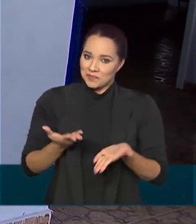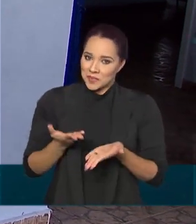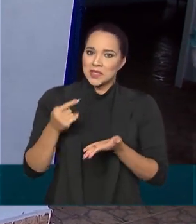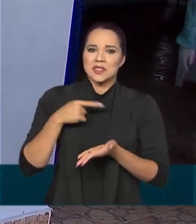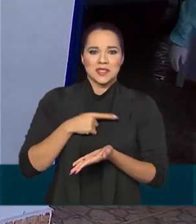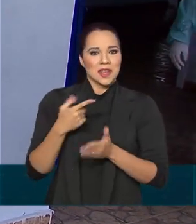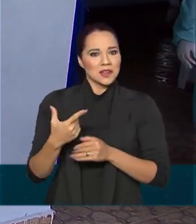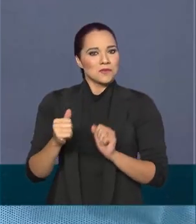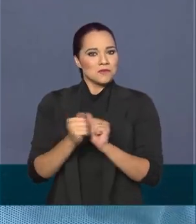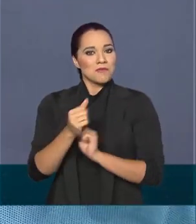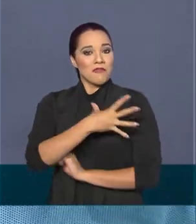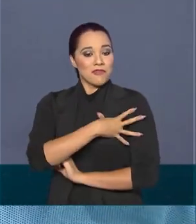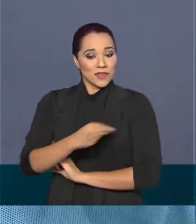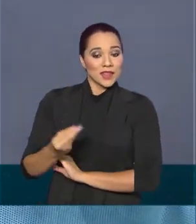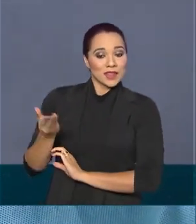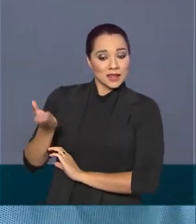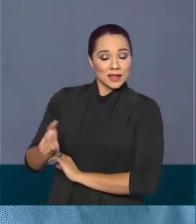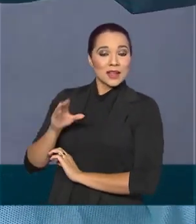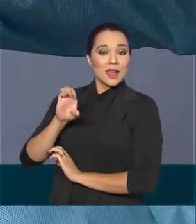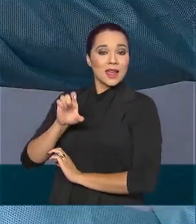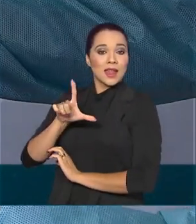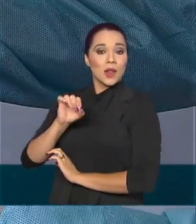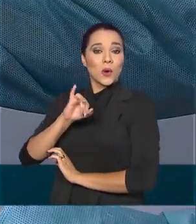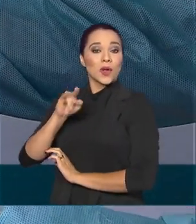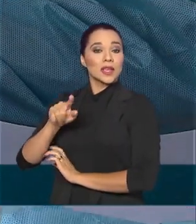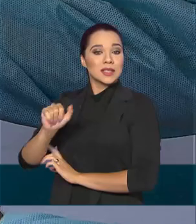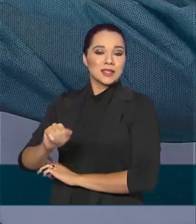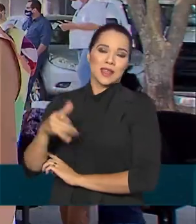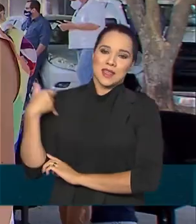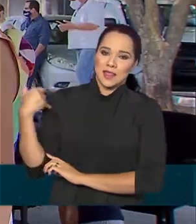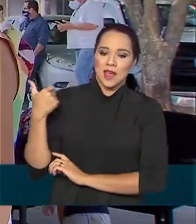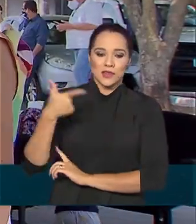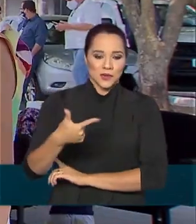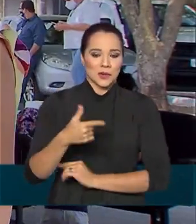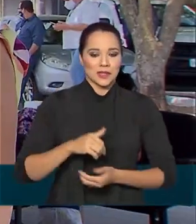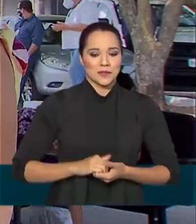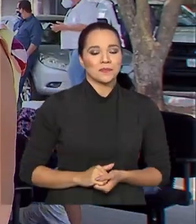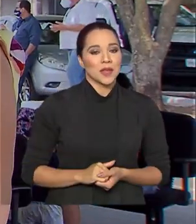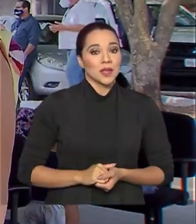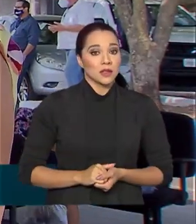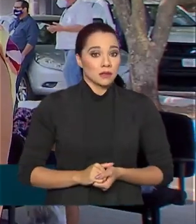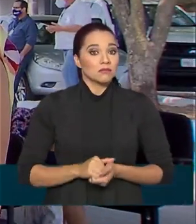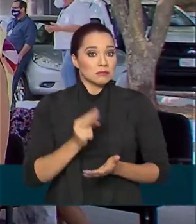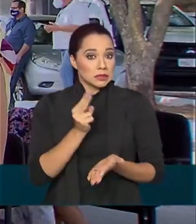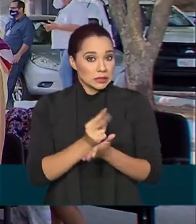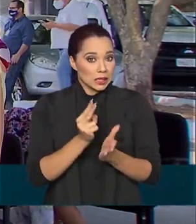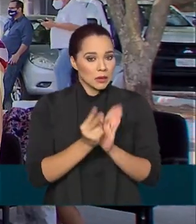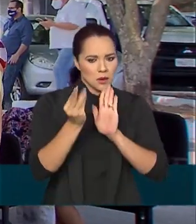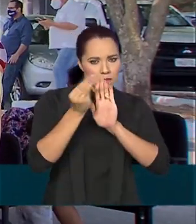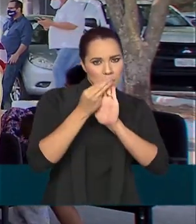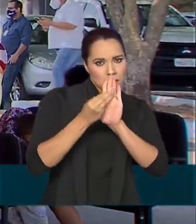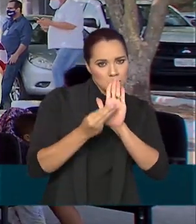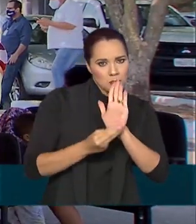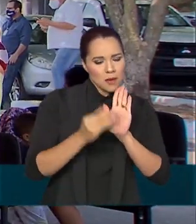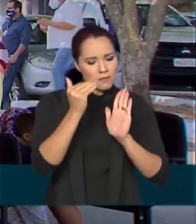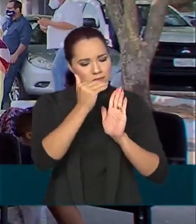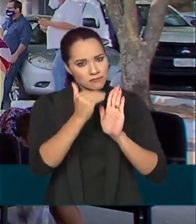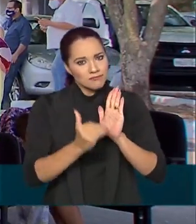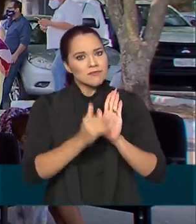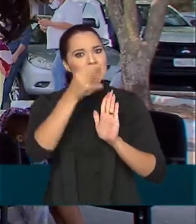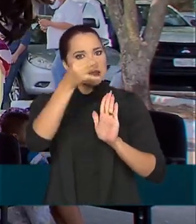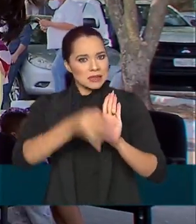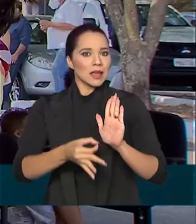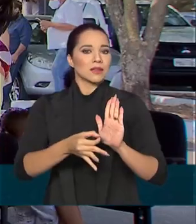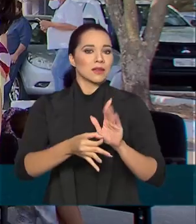deixou de trazer a filha, a pequena Heloísa, de dois aninhos. A gente sempre mantém o cartão de vacina atualizado, que é super importante